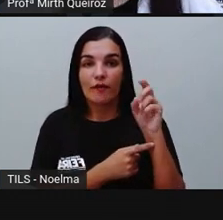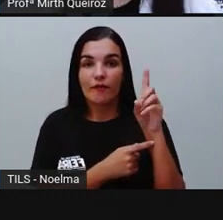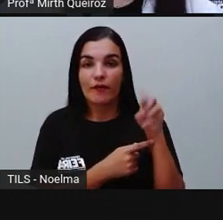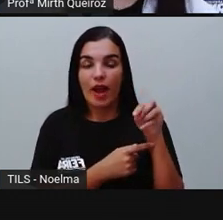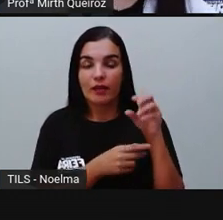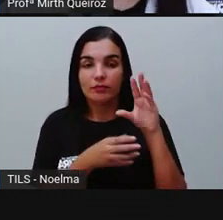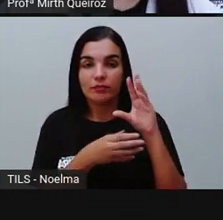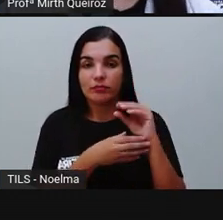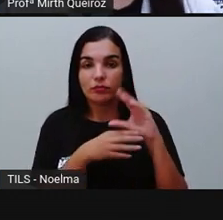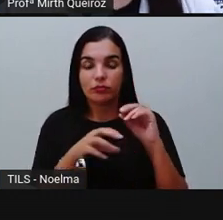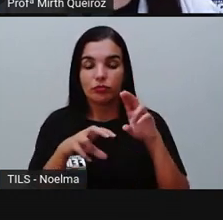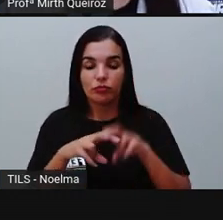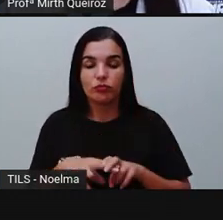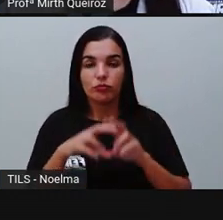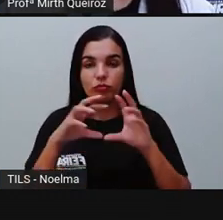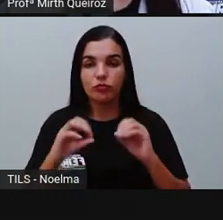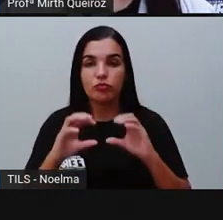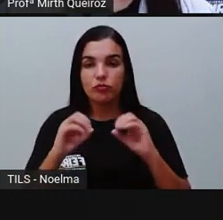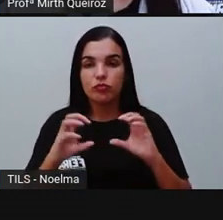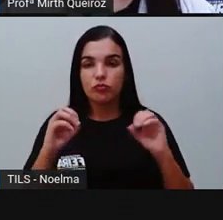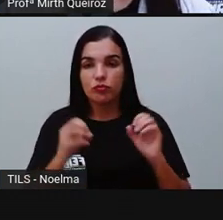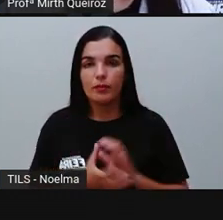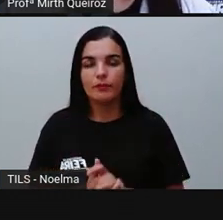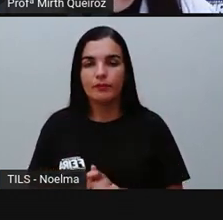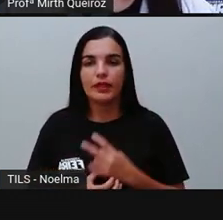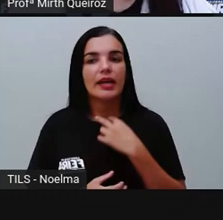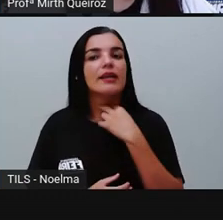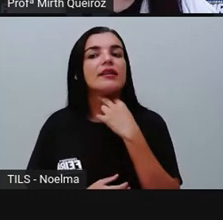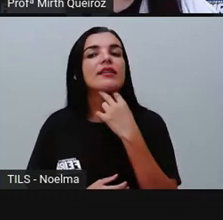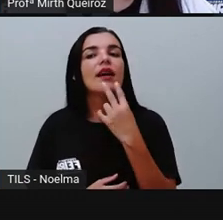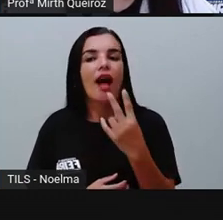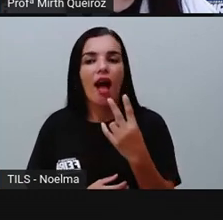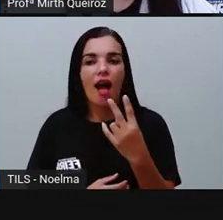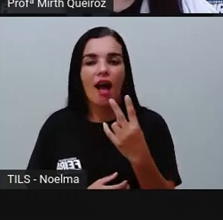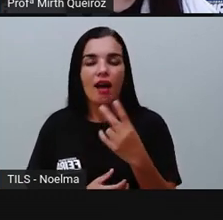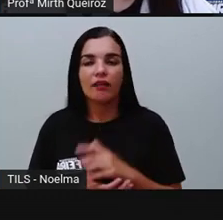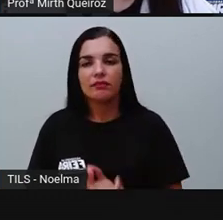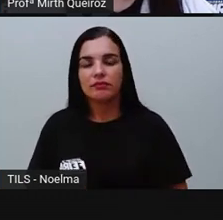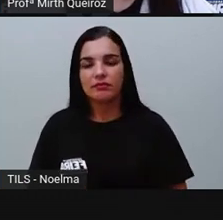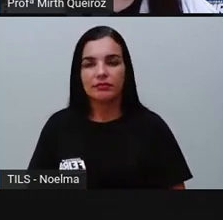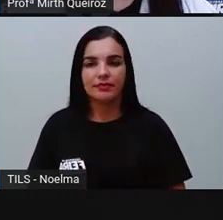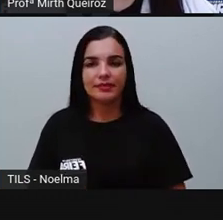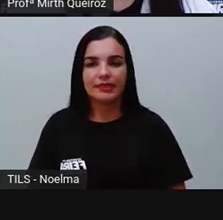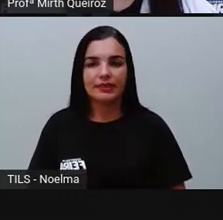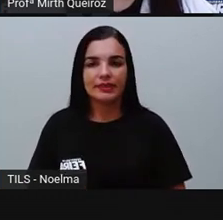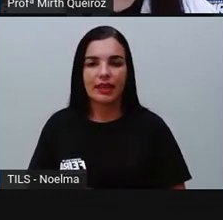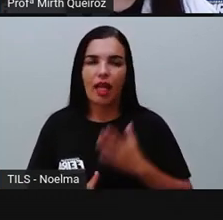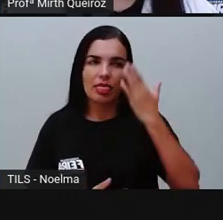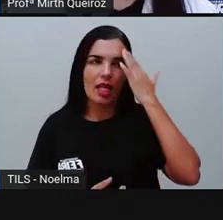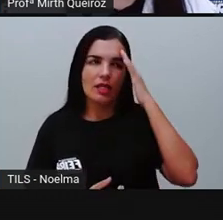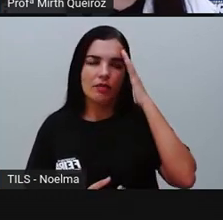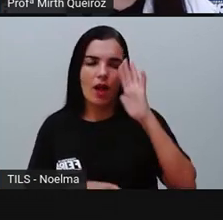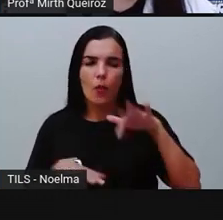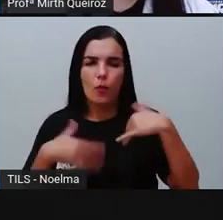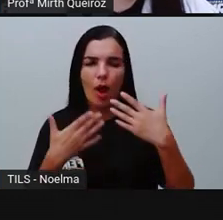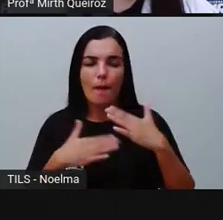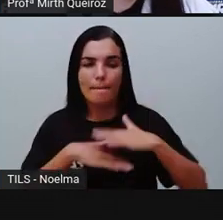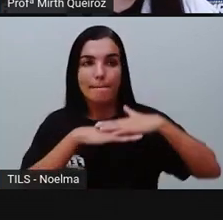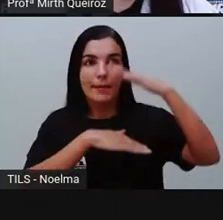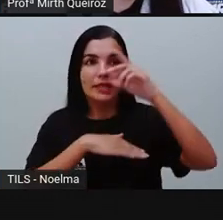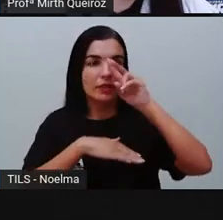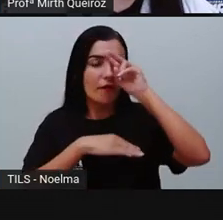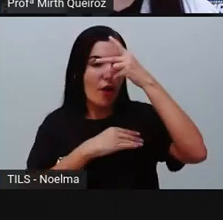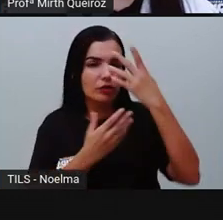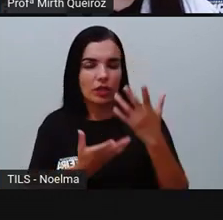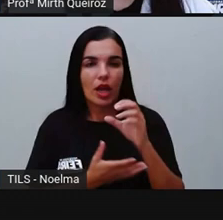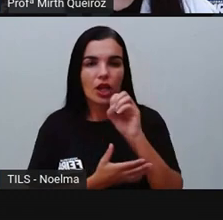Vamos pronunciar alto, né? A gente vai falar alto para a gente tentar identificar qual é a sílaba tônica.